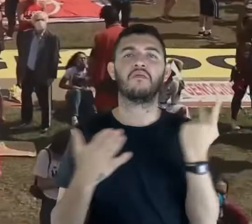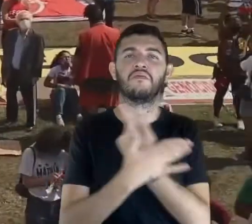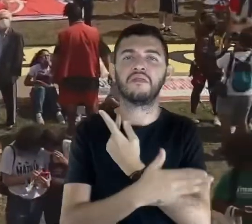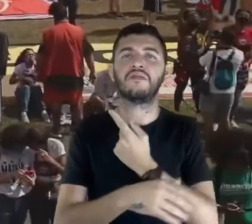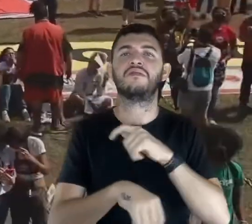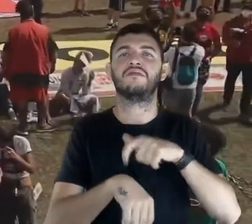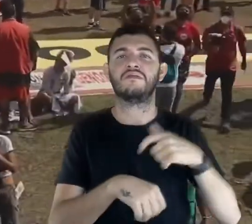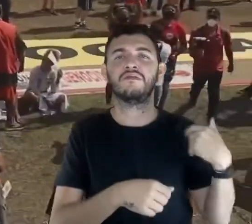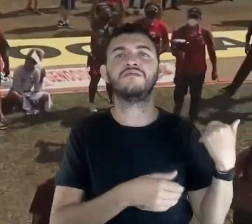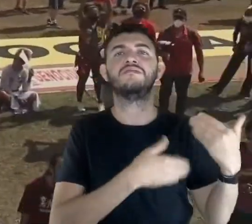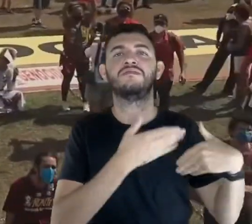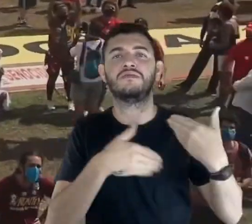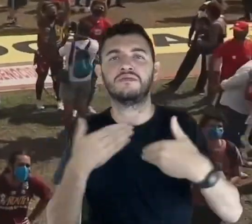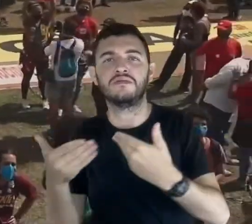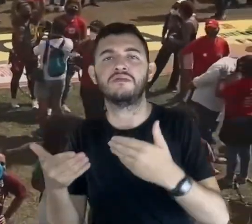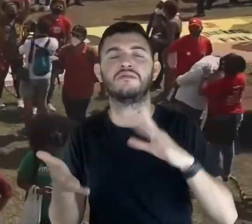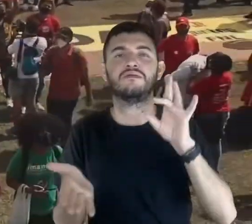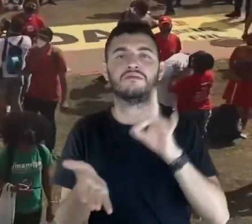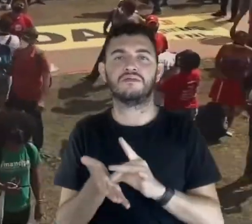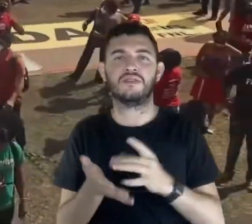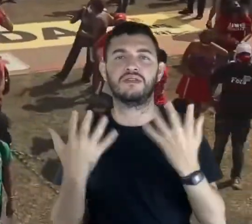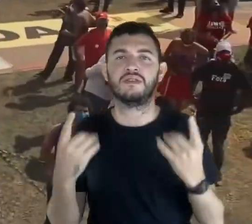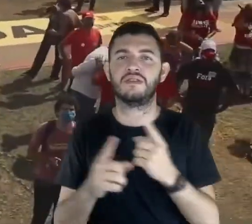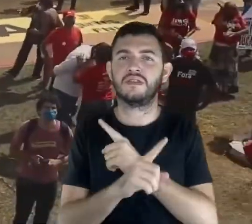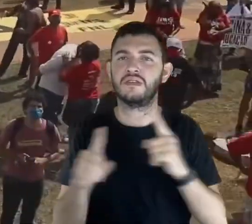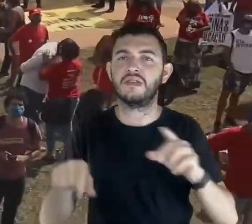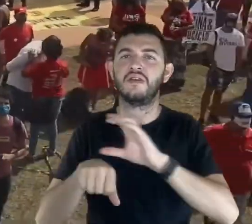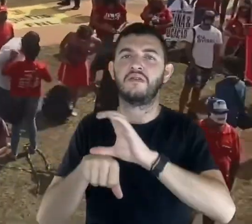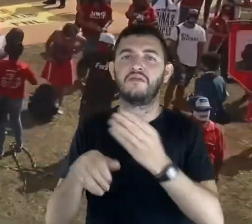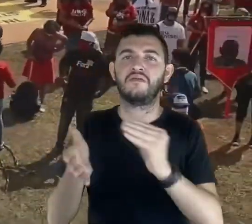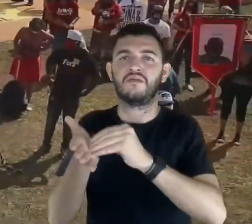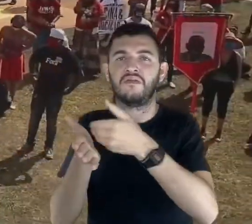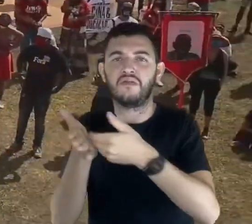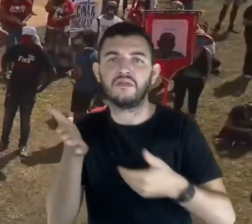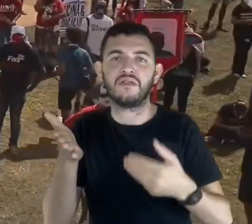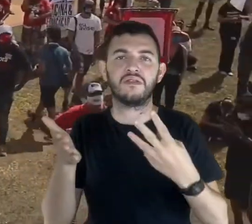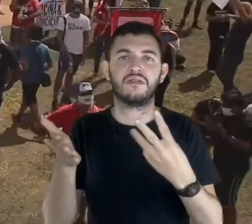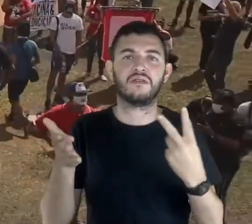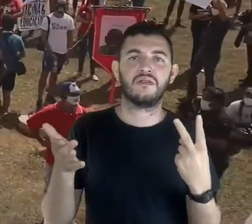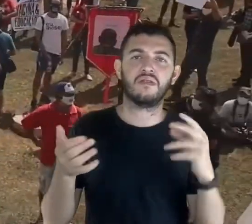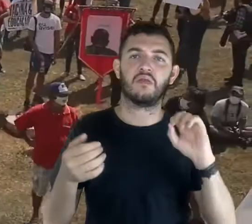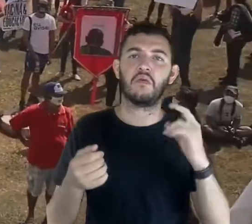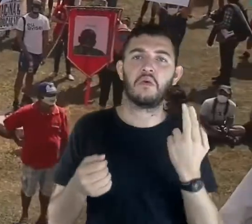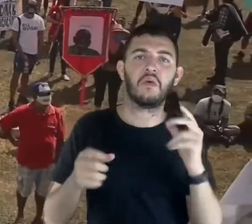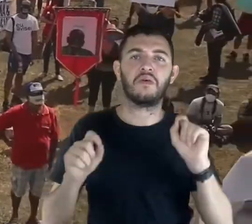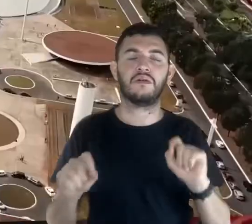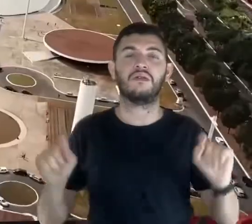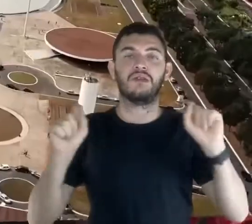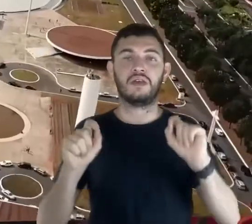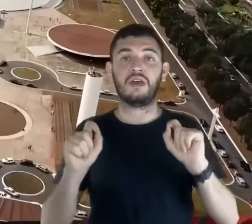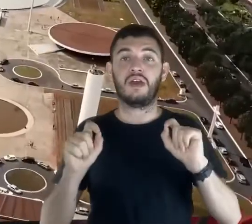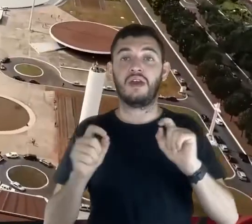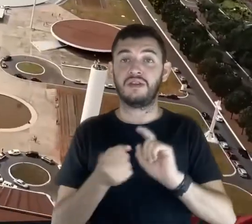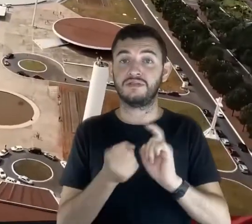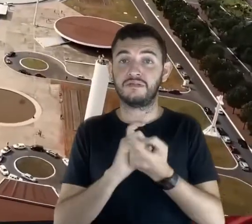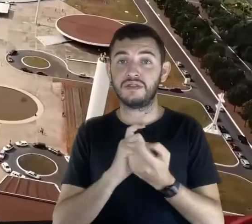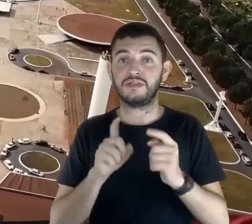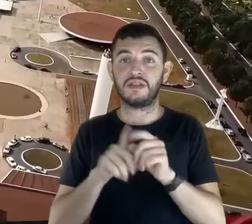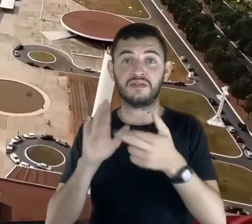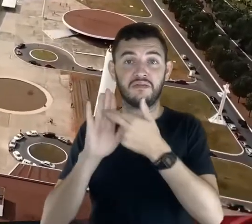acontecendo, que estavam em curso naquele momento, contra a PEC 32, contra a